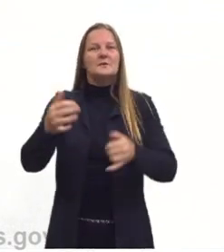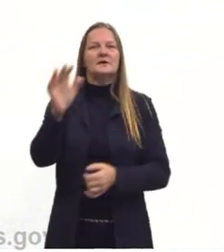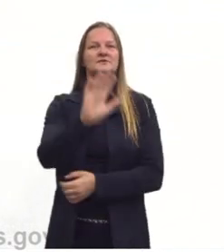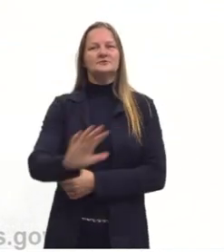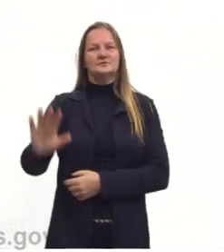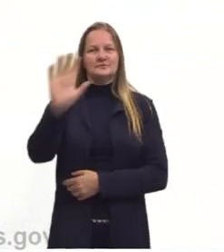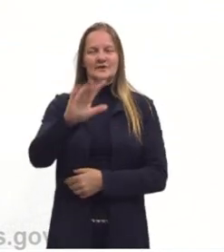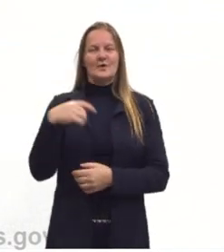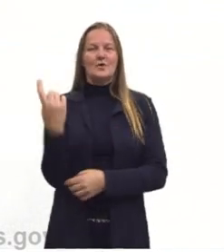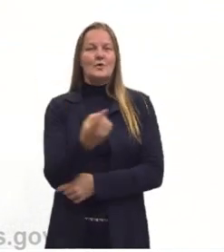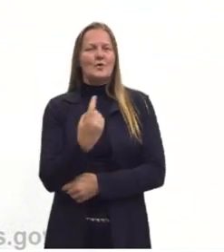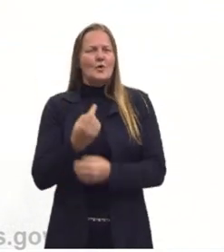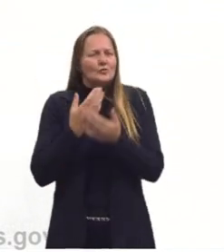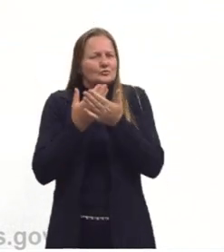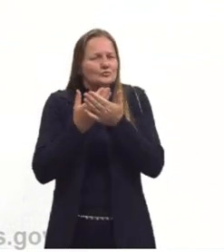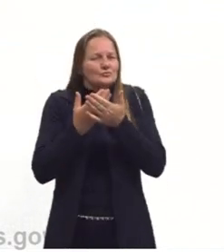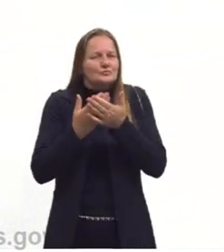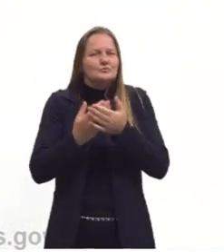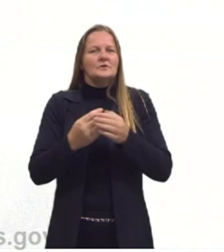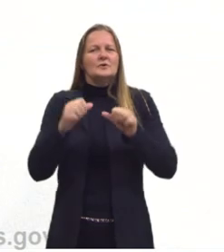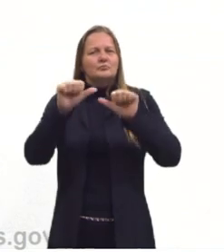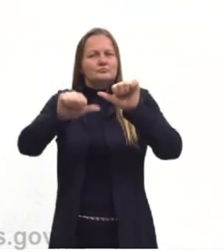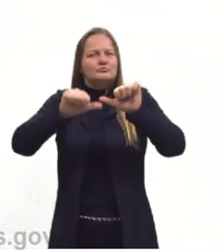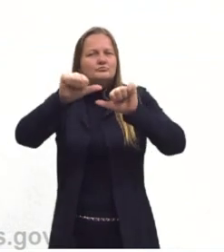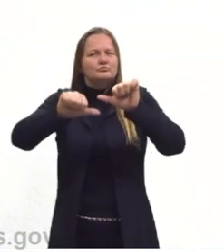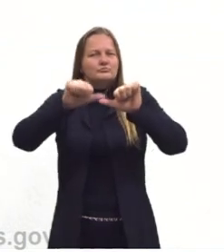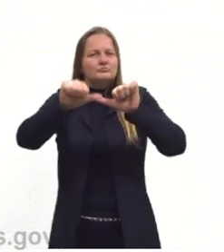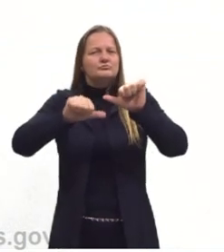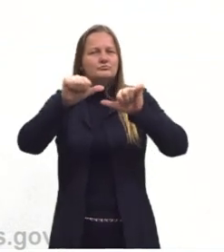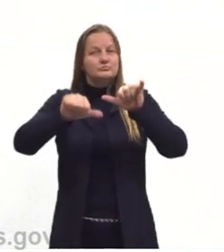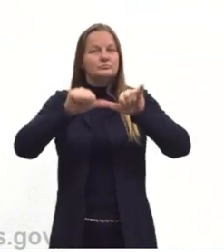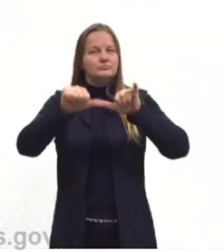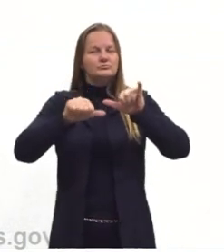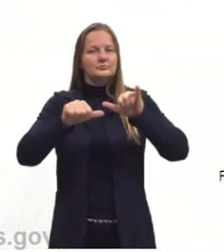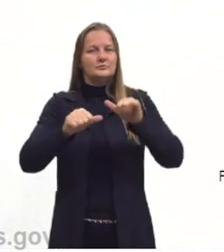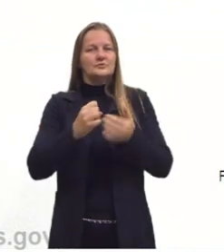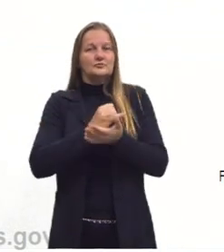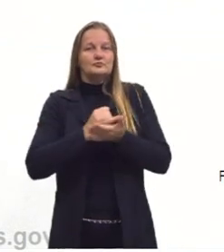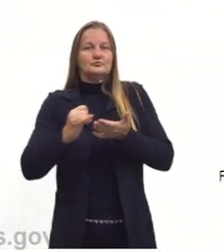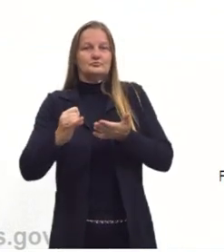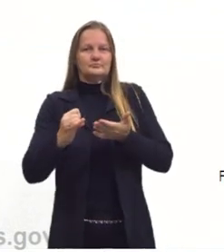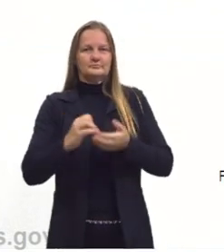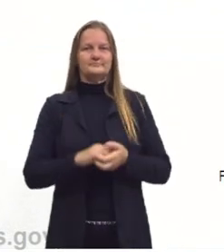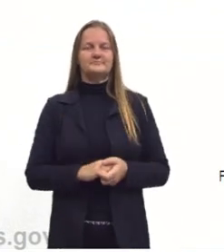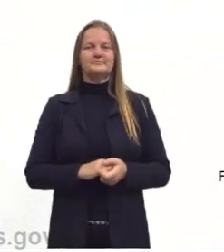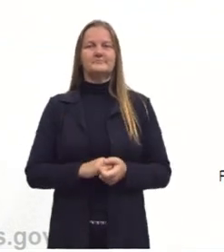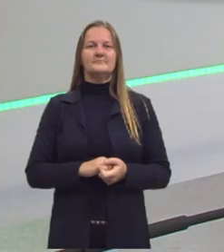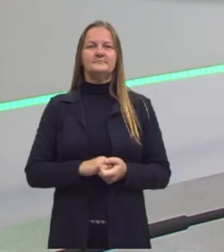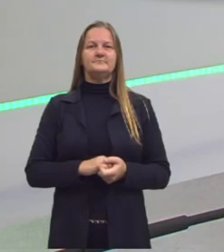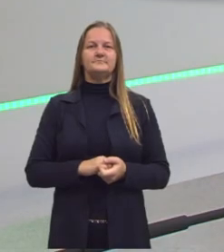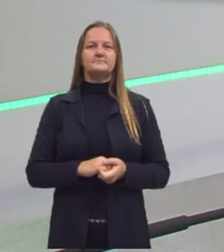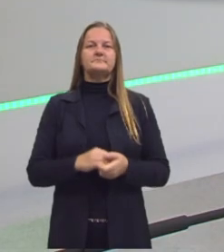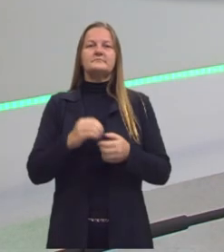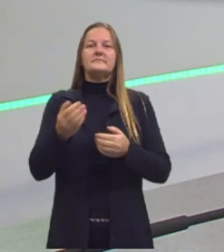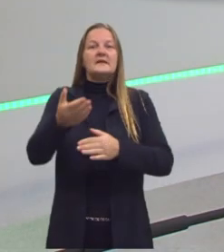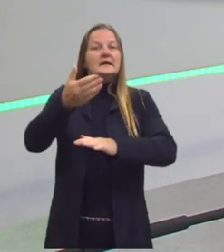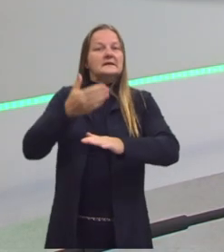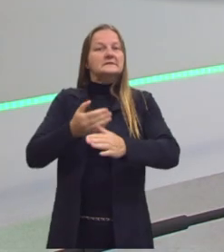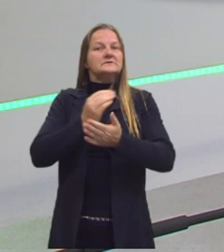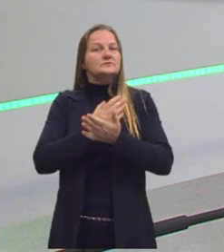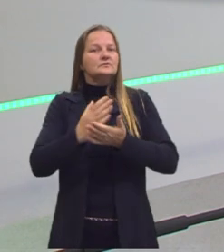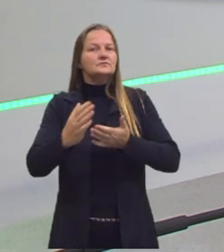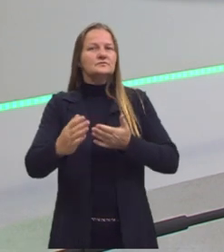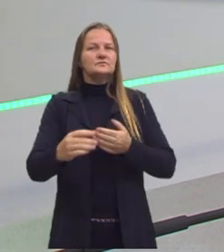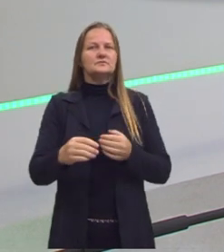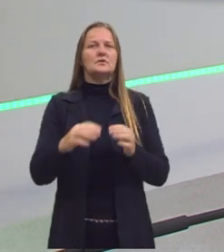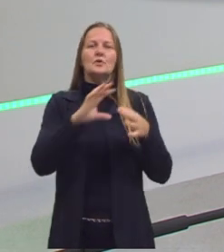onde vamos ver as reações inorgânicas. Antes de entrarmos nas reações inorgânicas,